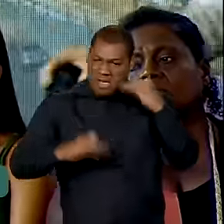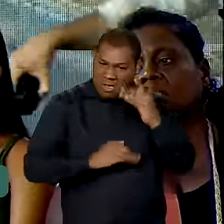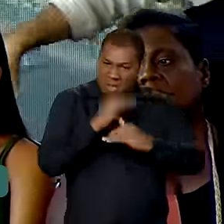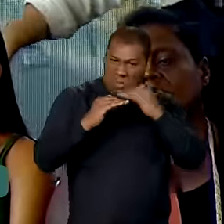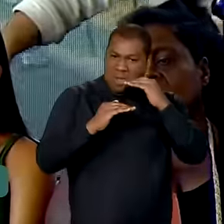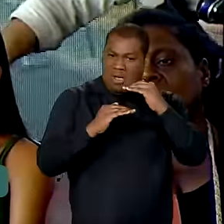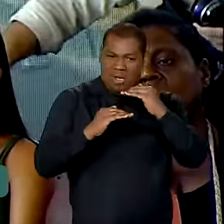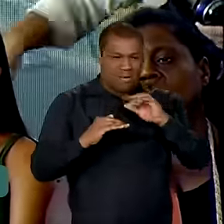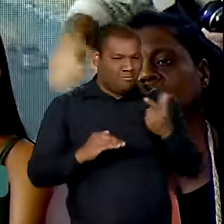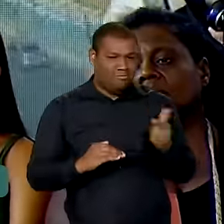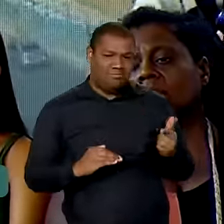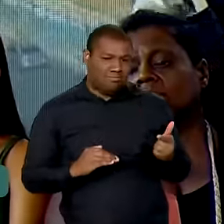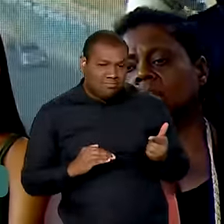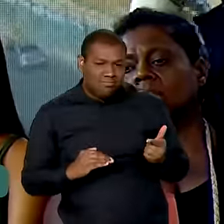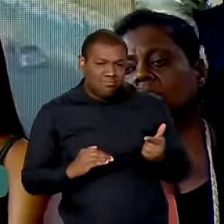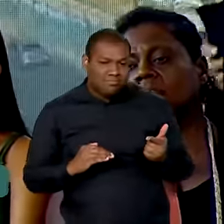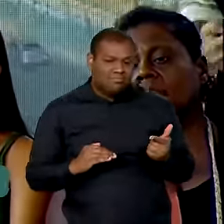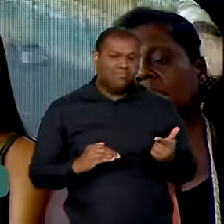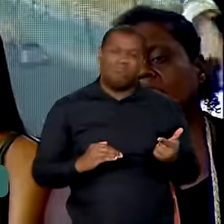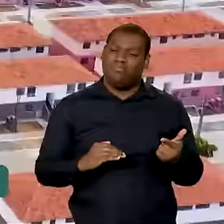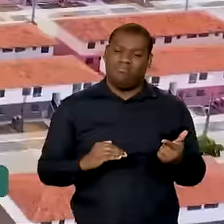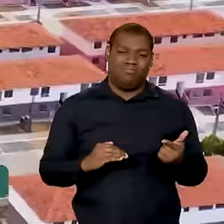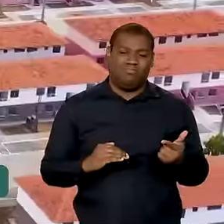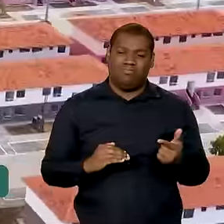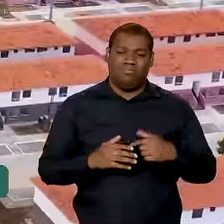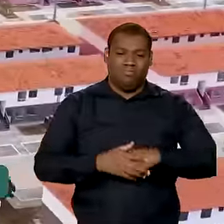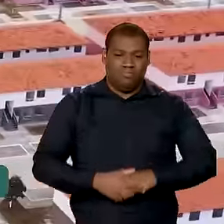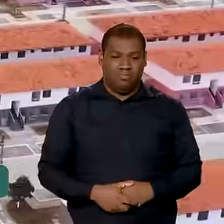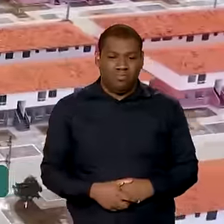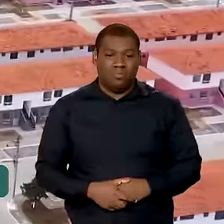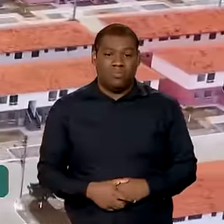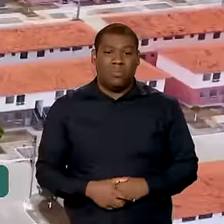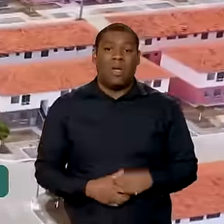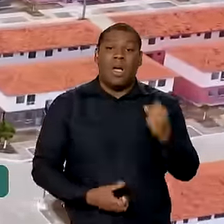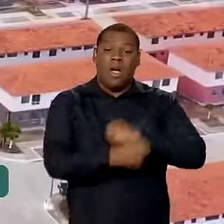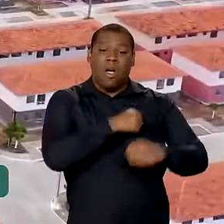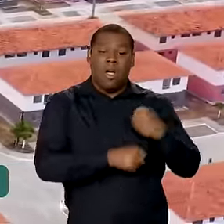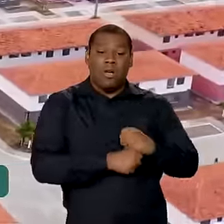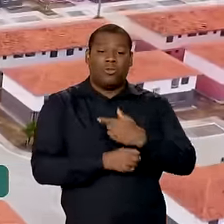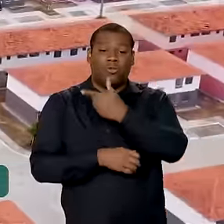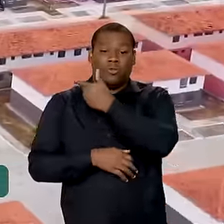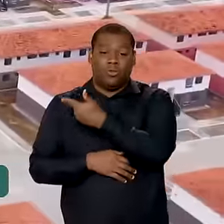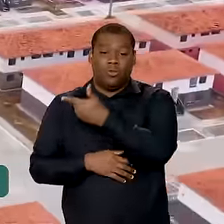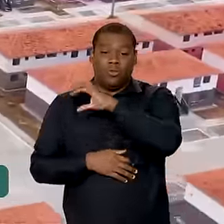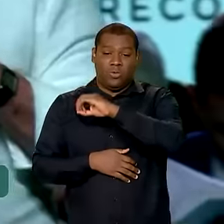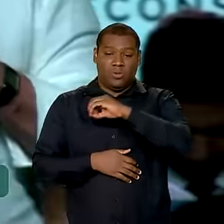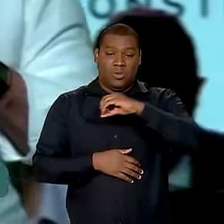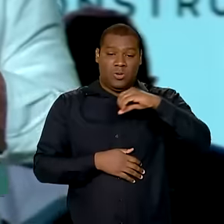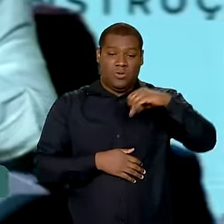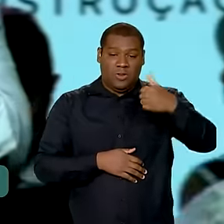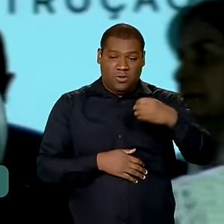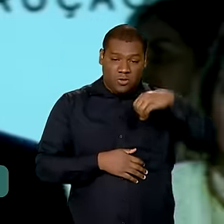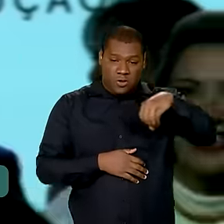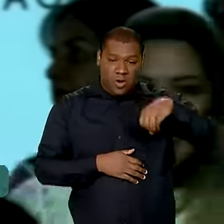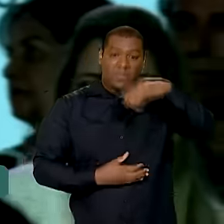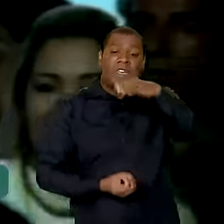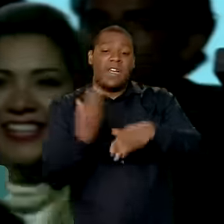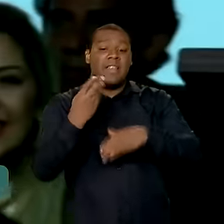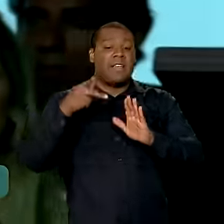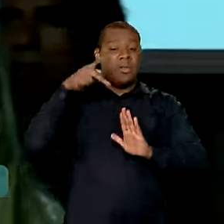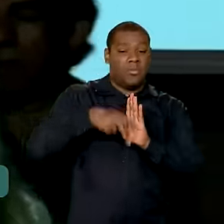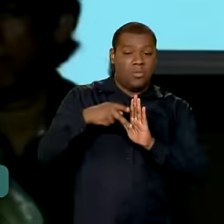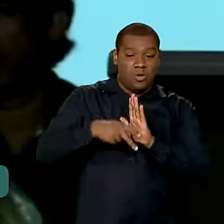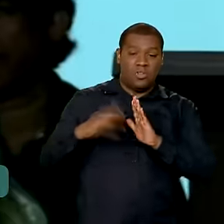coisa arengando? De jeito nenhum. Lançado em 2009, o Minha Casa Minha Vida foi recriado pelo presidente